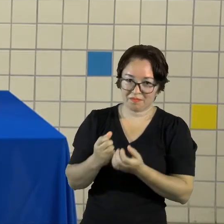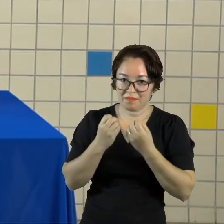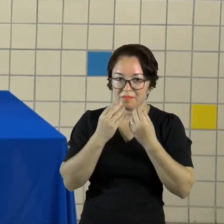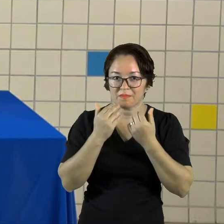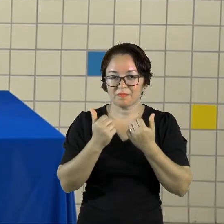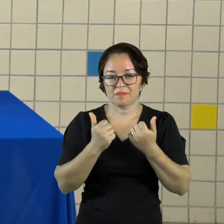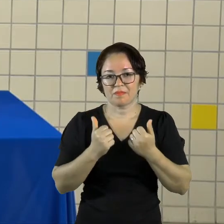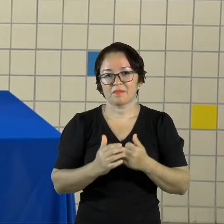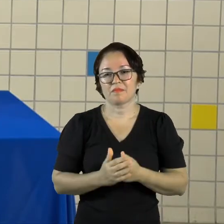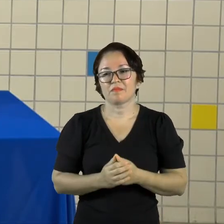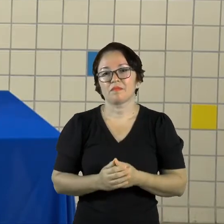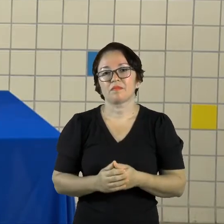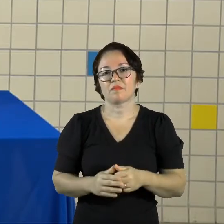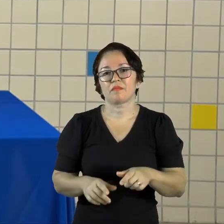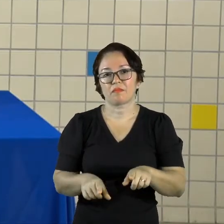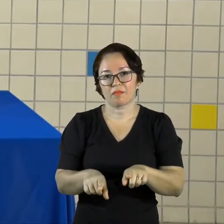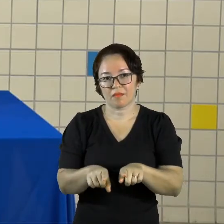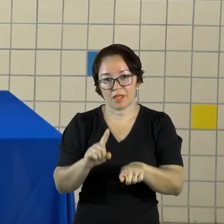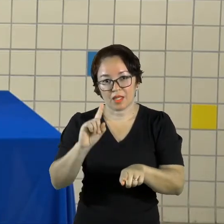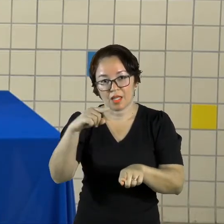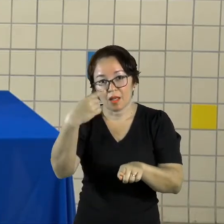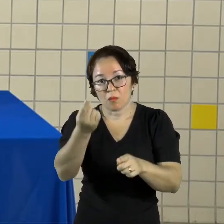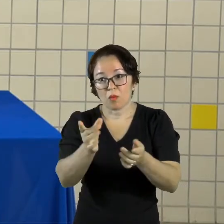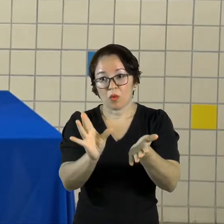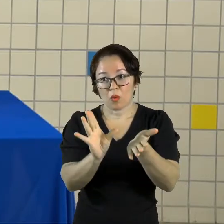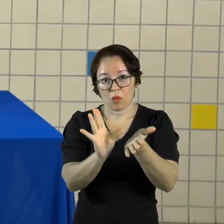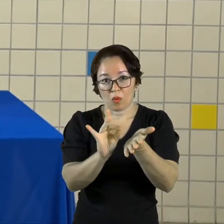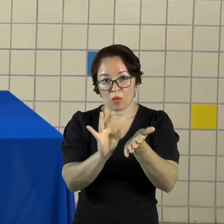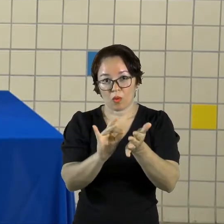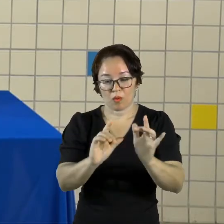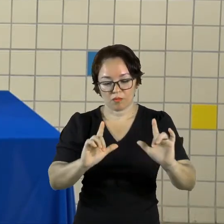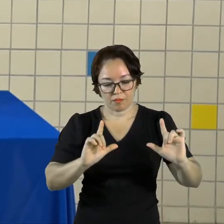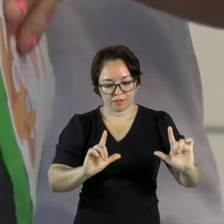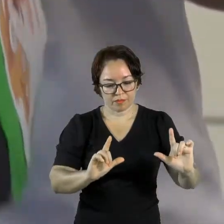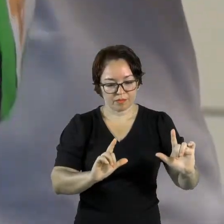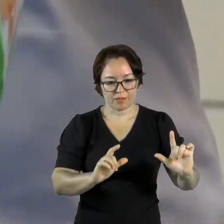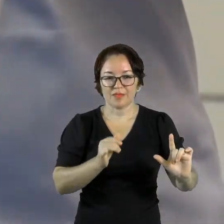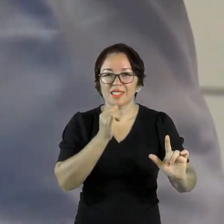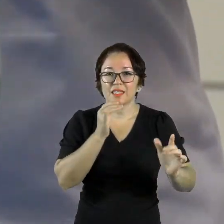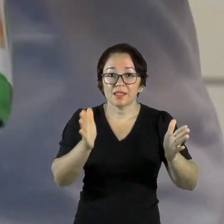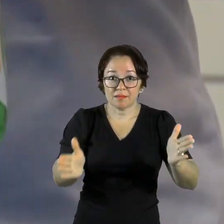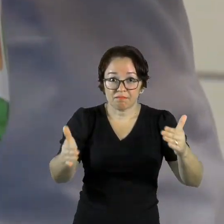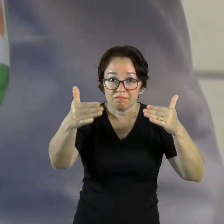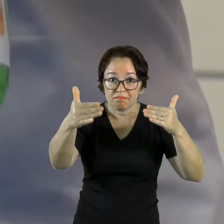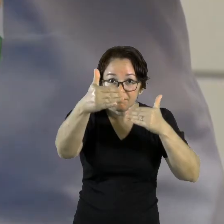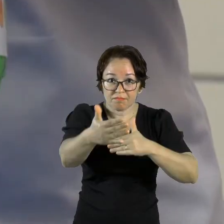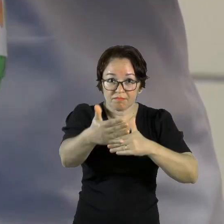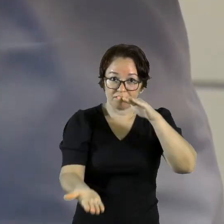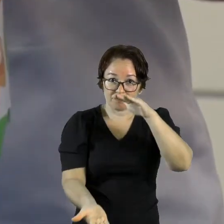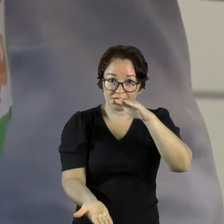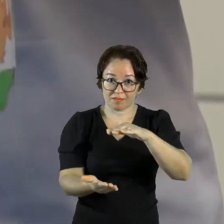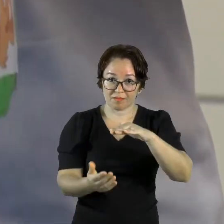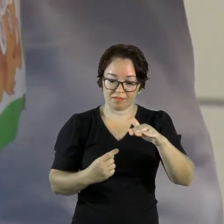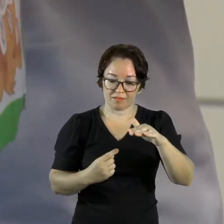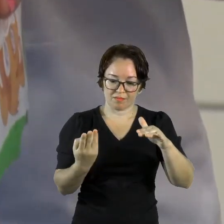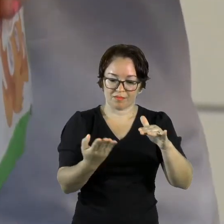essa proposta Cole os animais em cada face do dado E depois do dado pronto